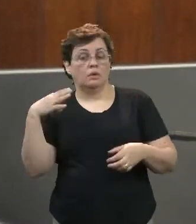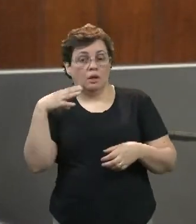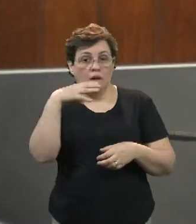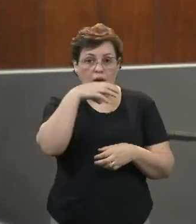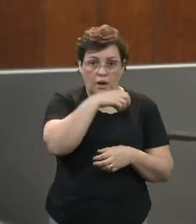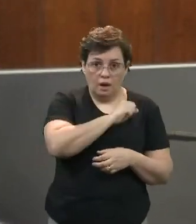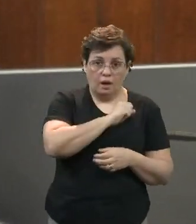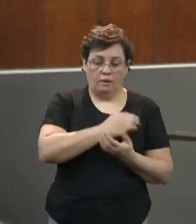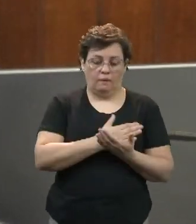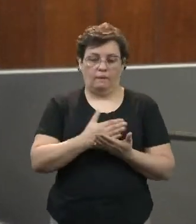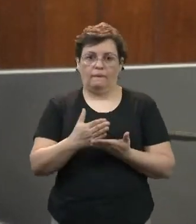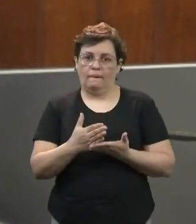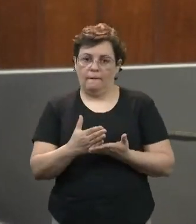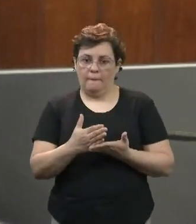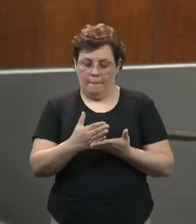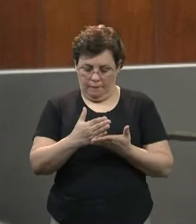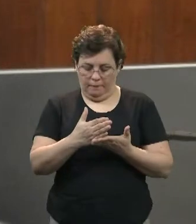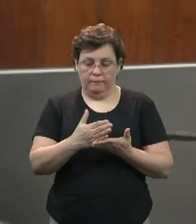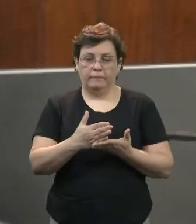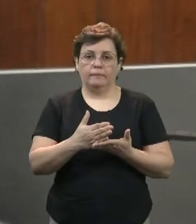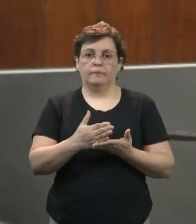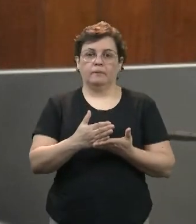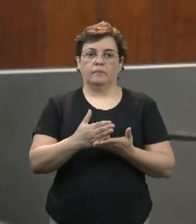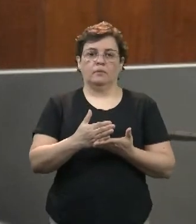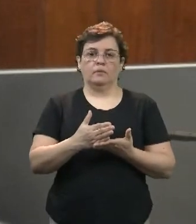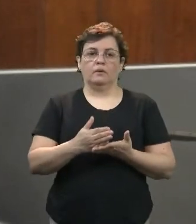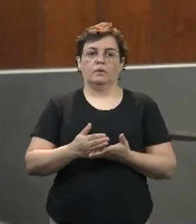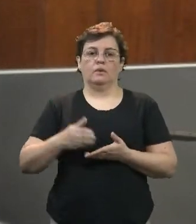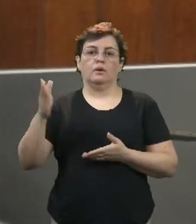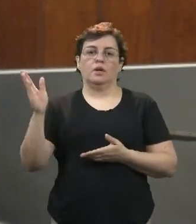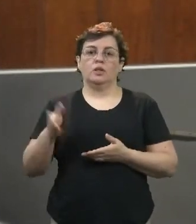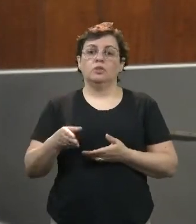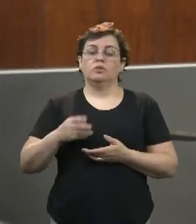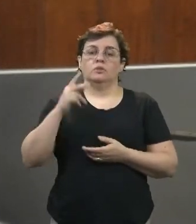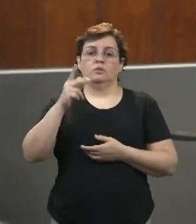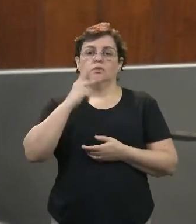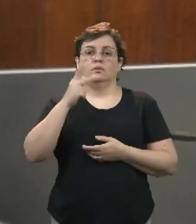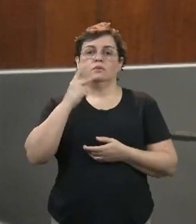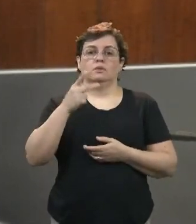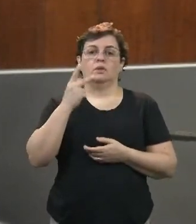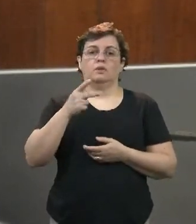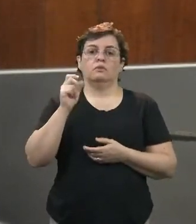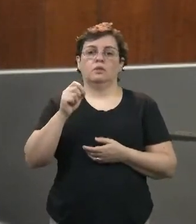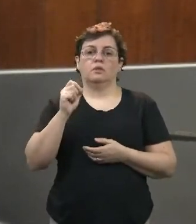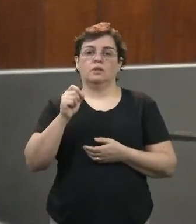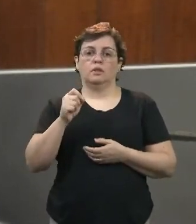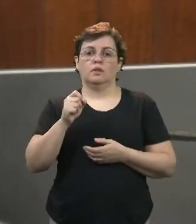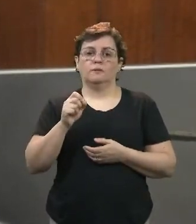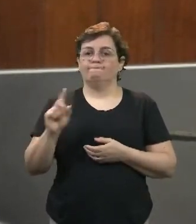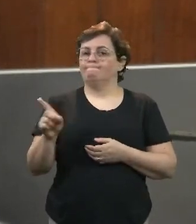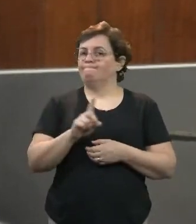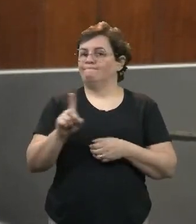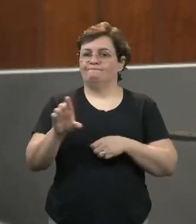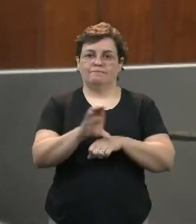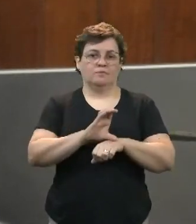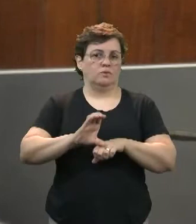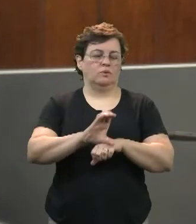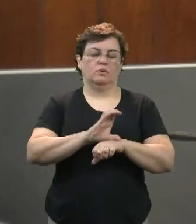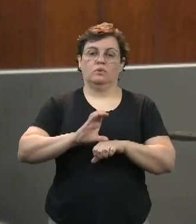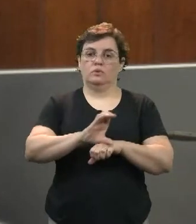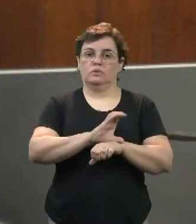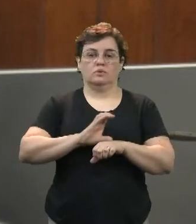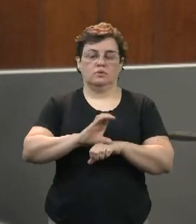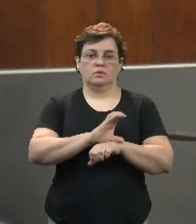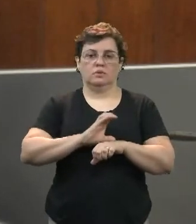já abordou a inconstitucionalidade